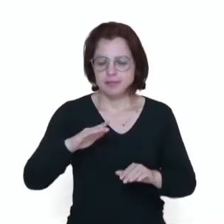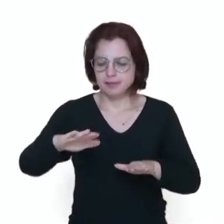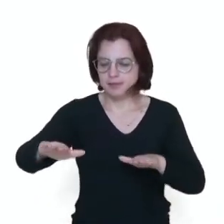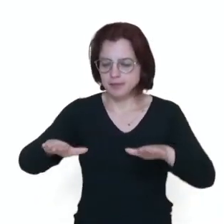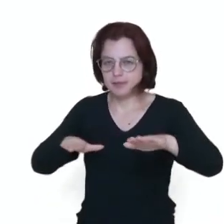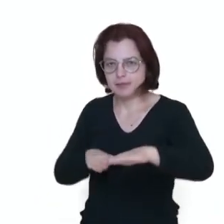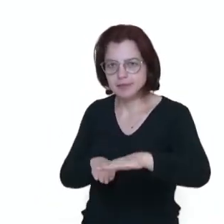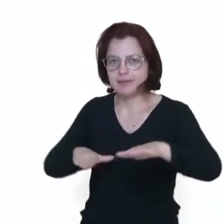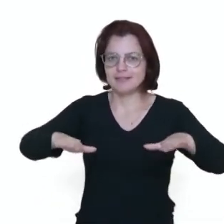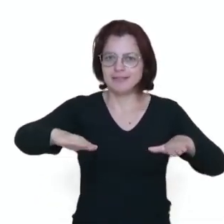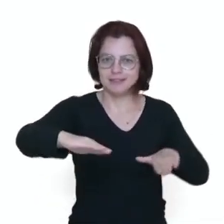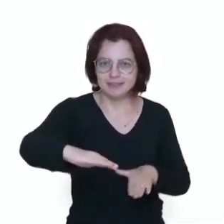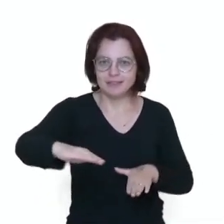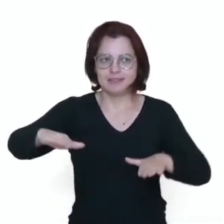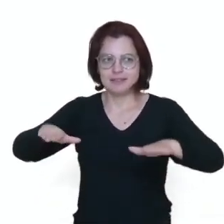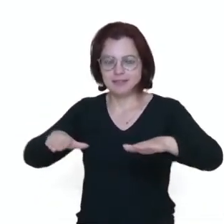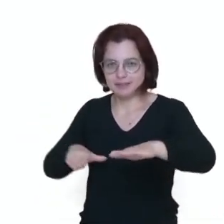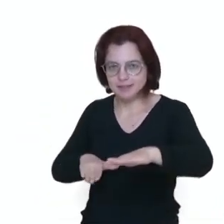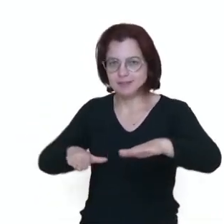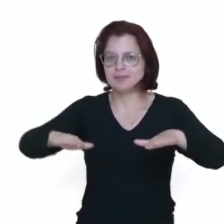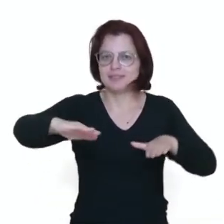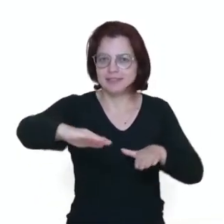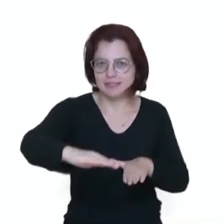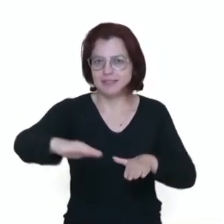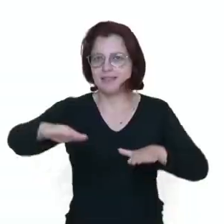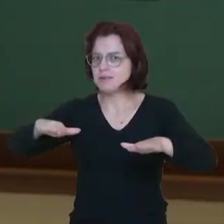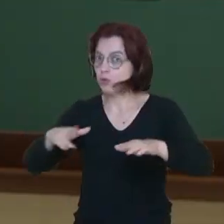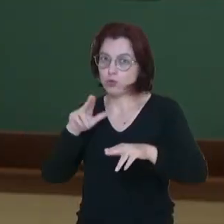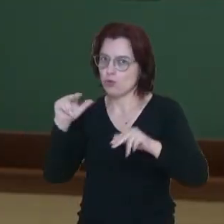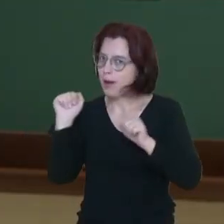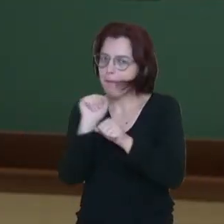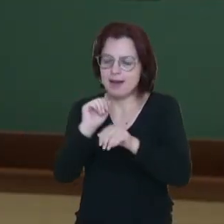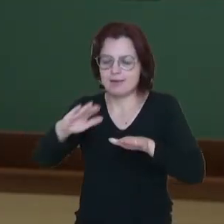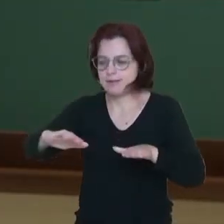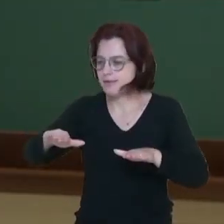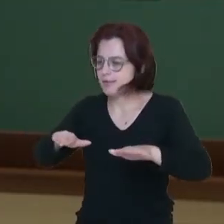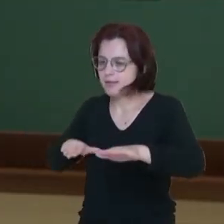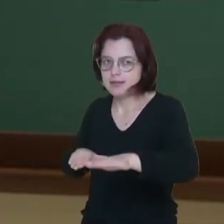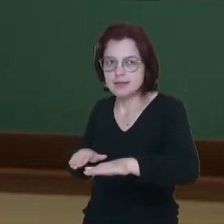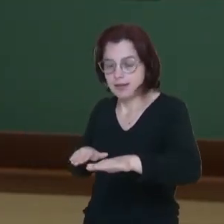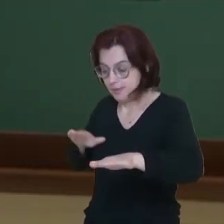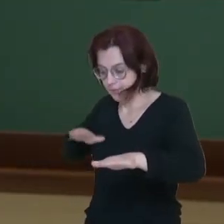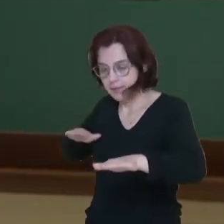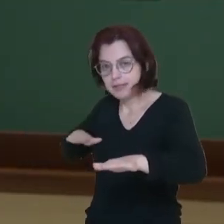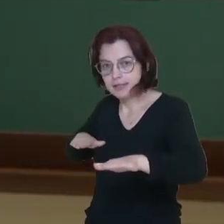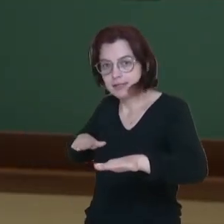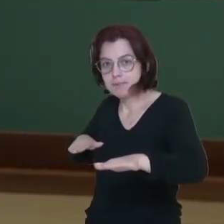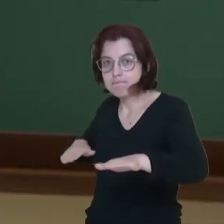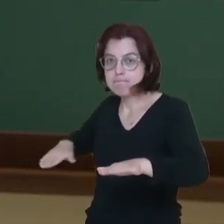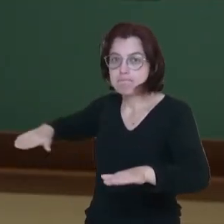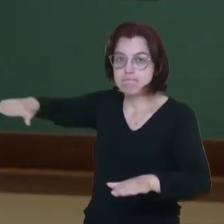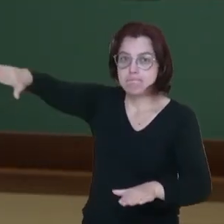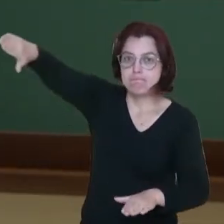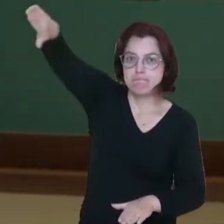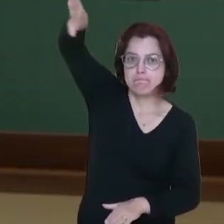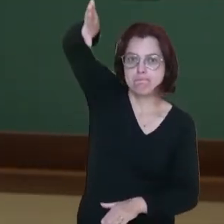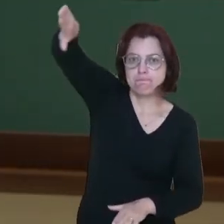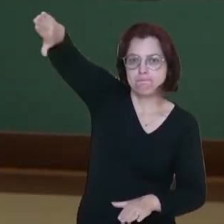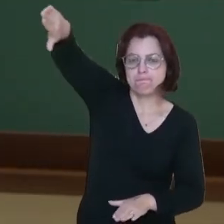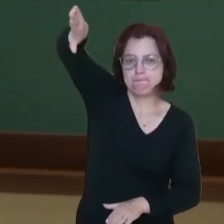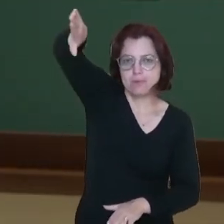ou seja, aquele movimento da ginga não para, a perna de trás sobe lateralmente